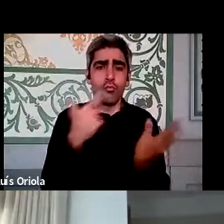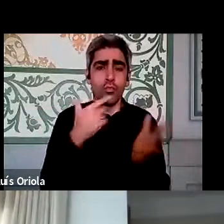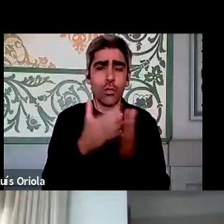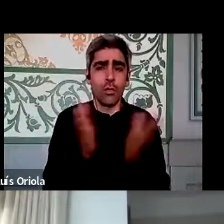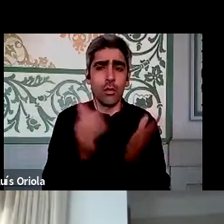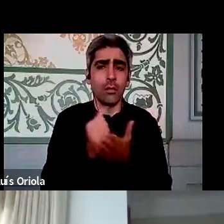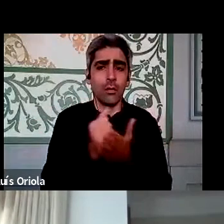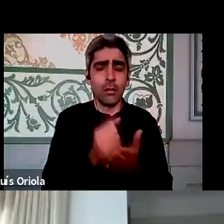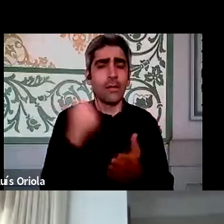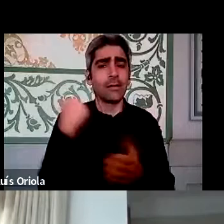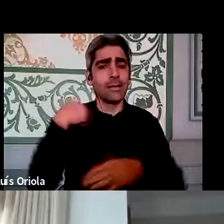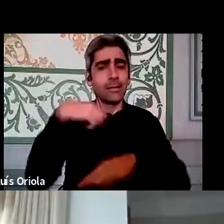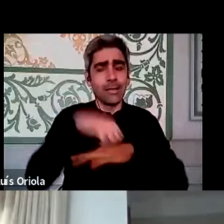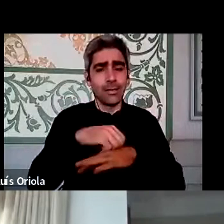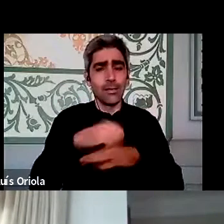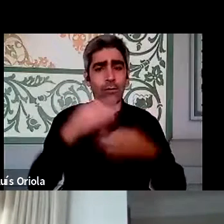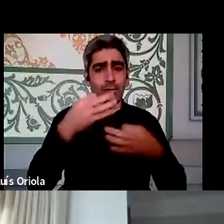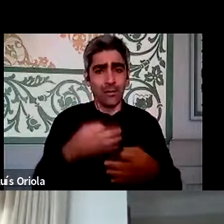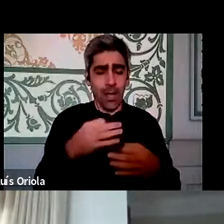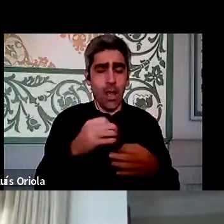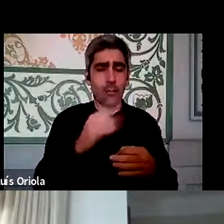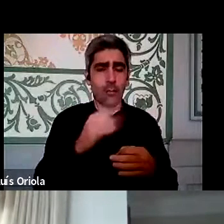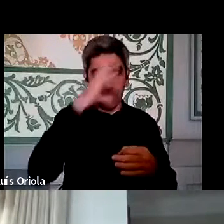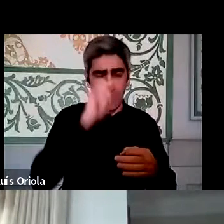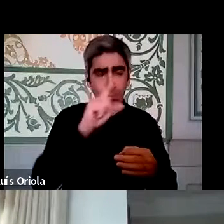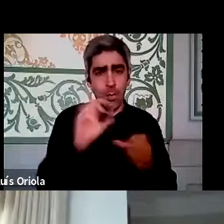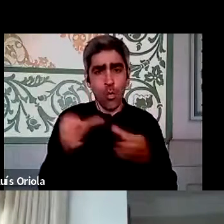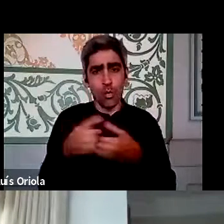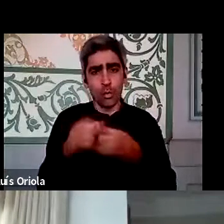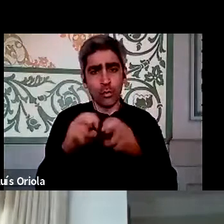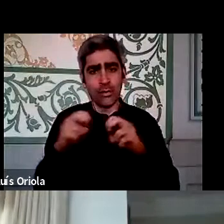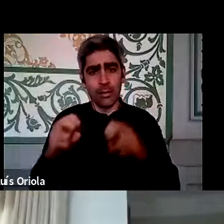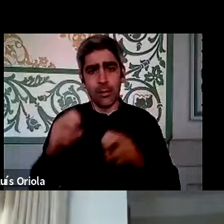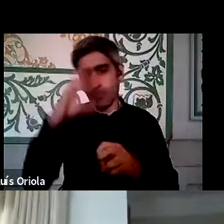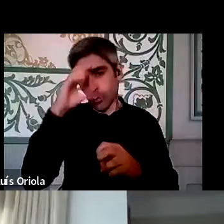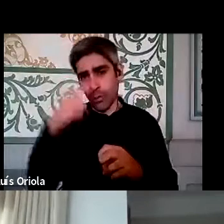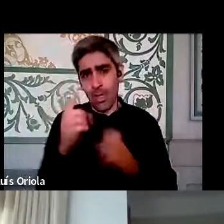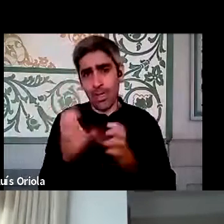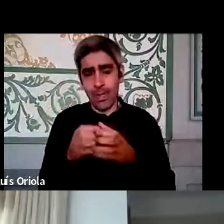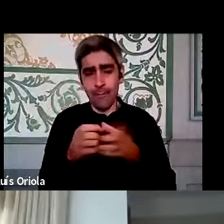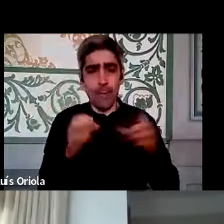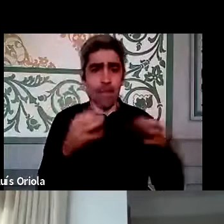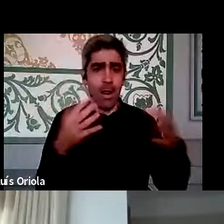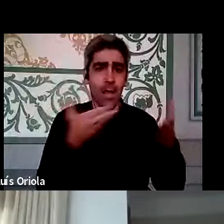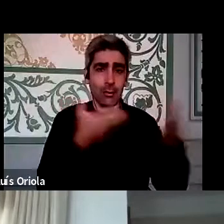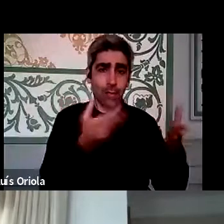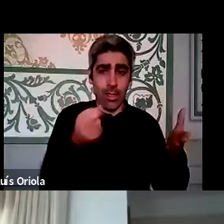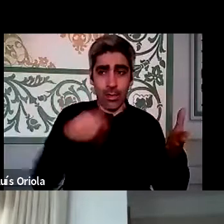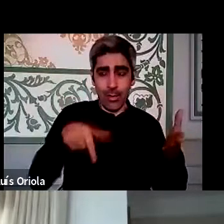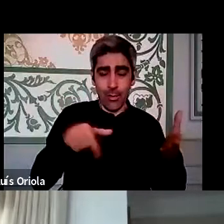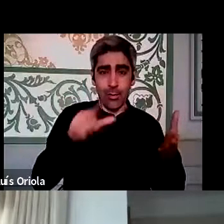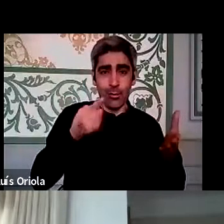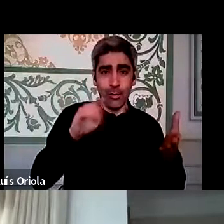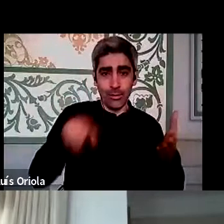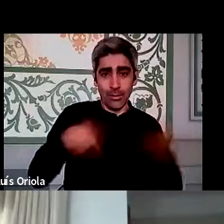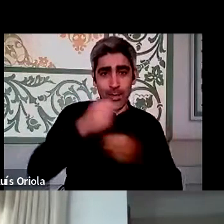apoio à residência oficial do primeiro-ministro e ao Conselho de Ministros. Neste momento tem uma equipa no Palácio da Ajuda, perto do Luís, que